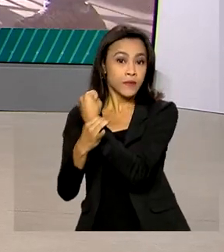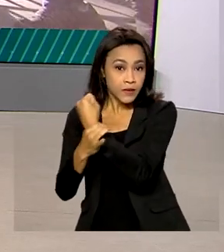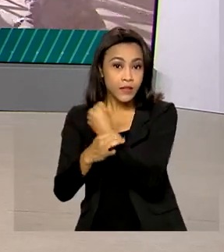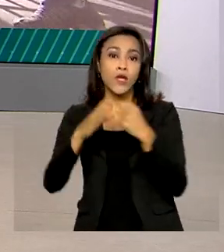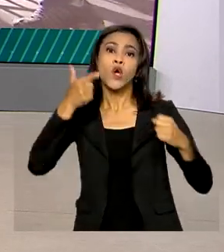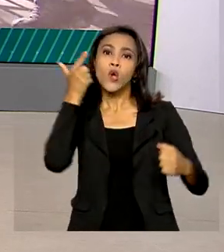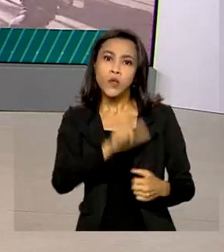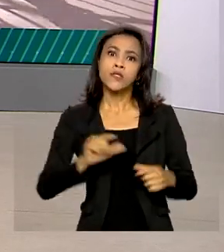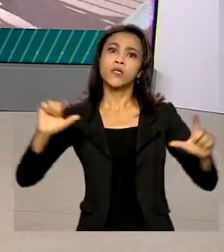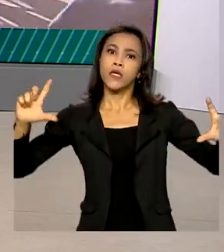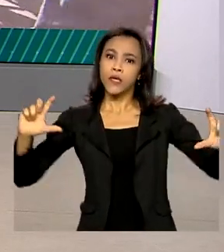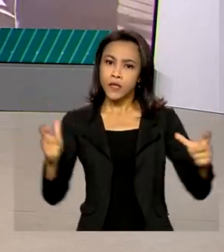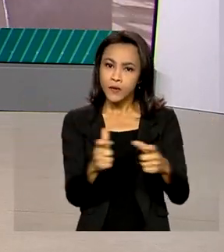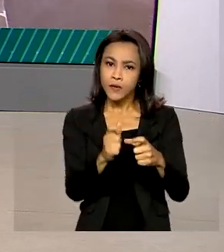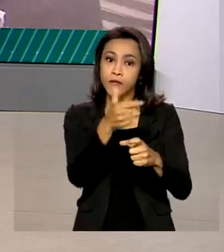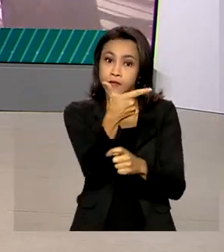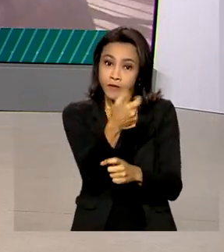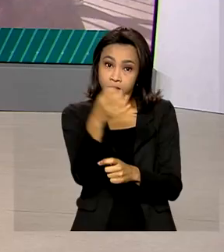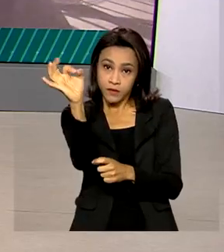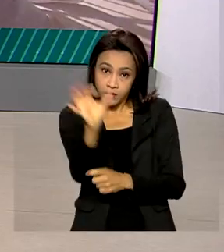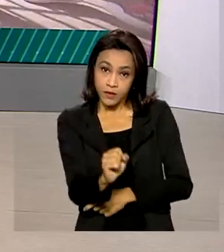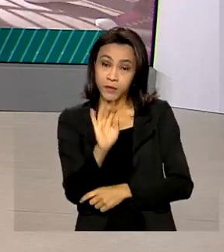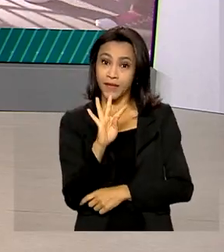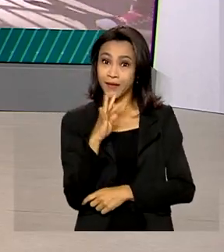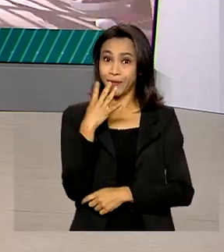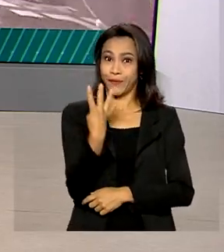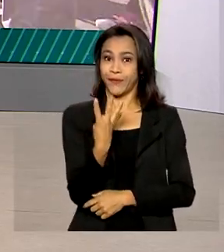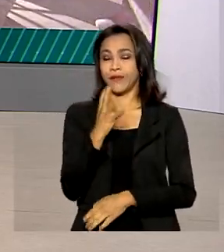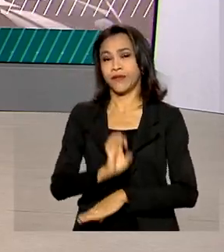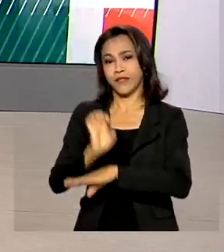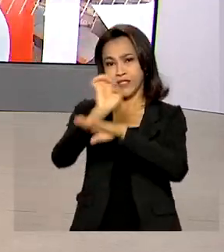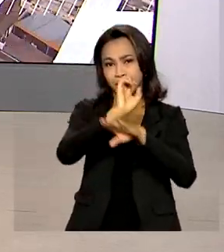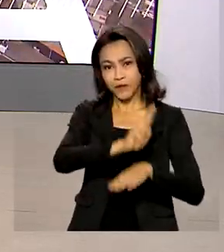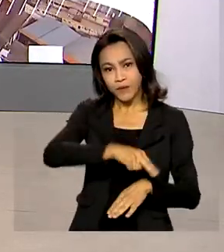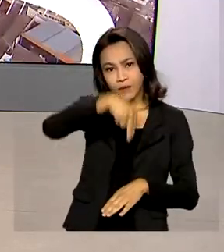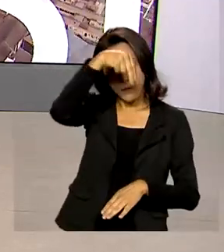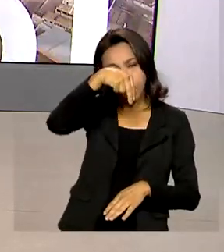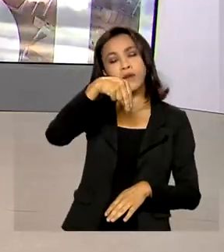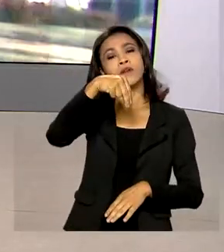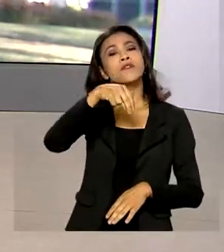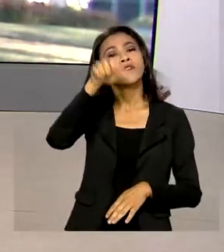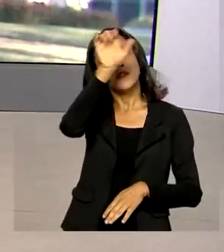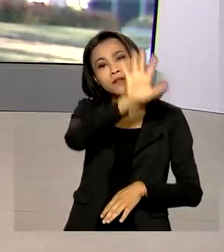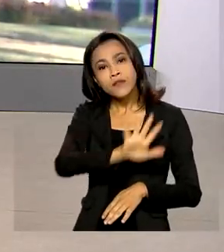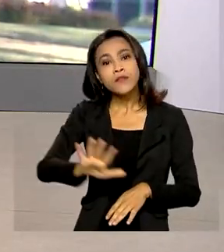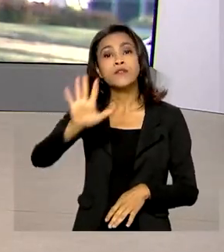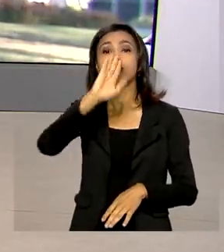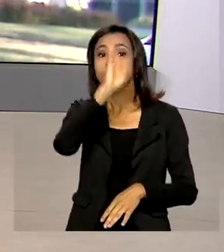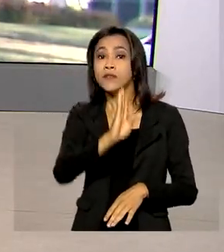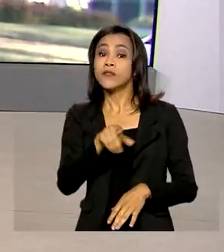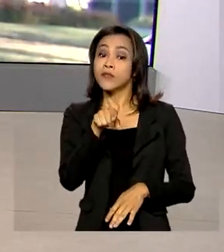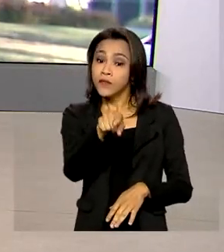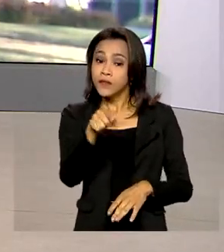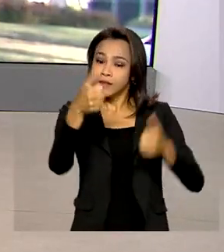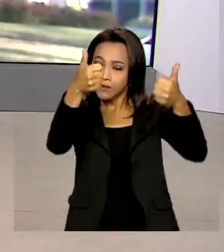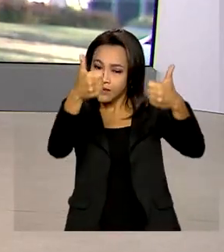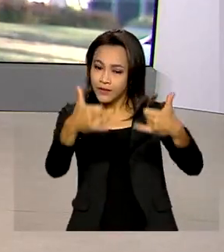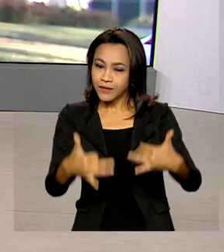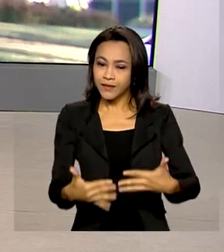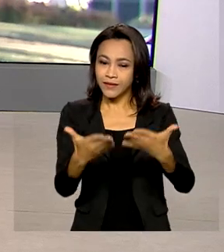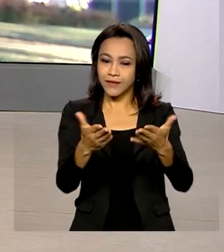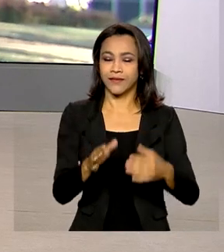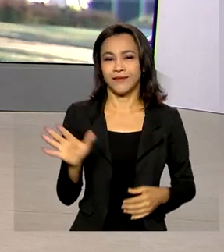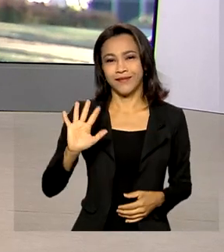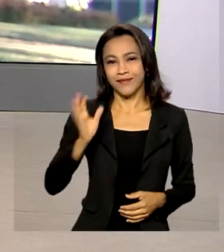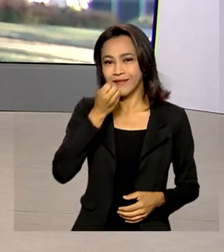% o desmatamento em quatro estados no norte do país. O repórter Glauco de Queiroz traz ao vivo pra gente os detalhes. Oi Glauco,